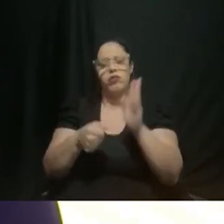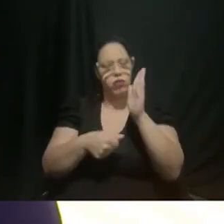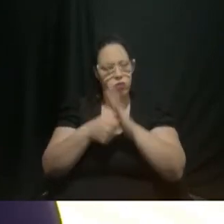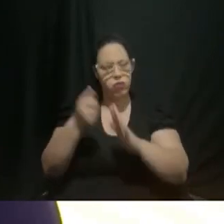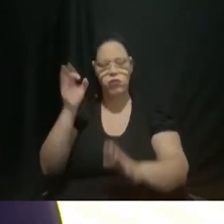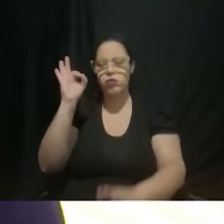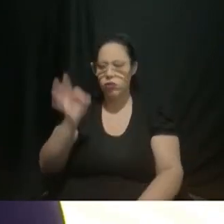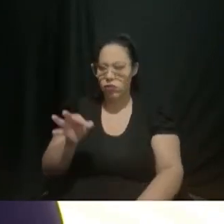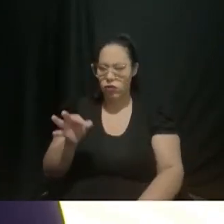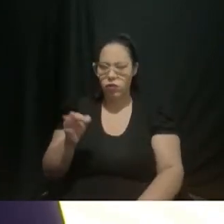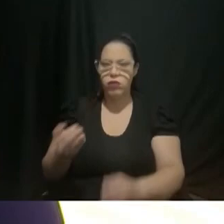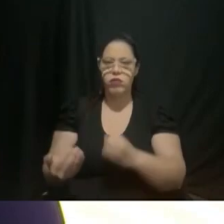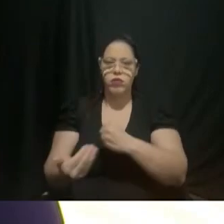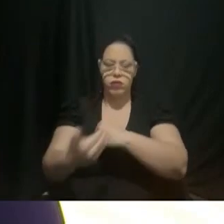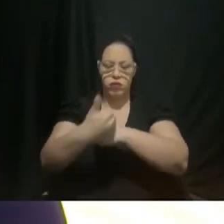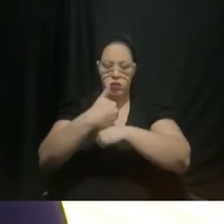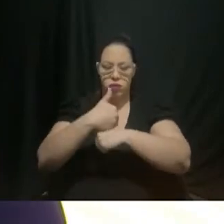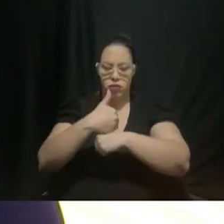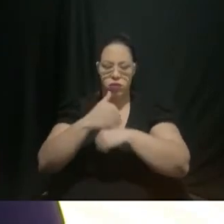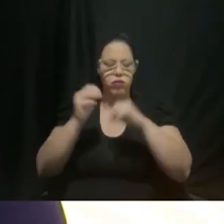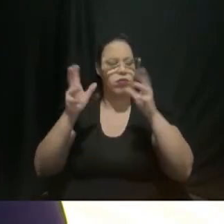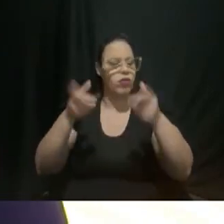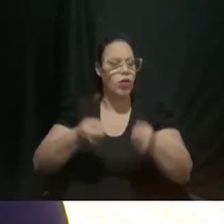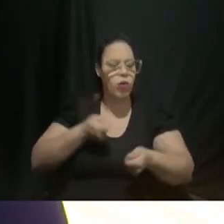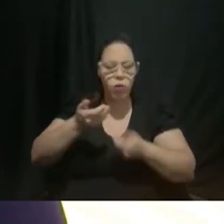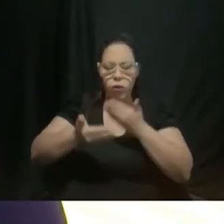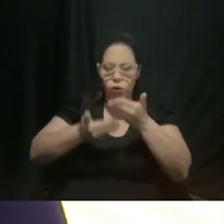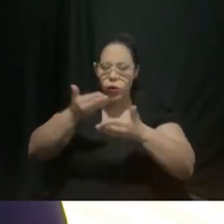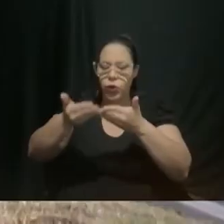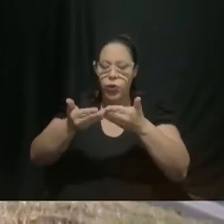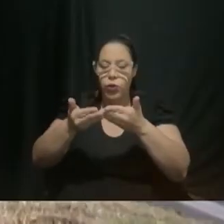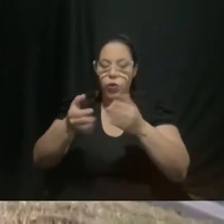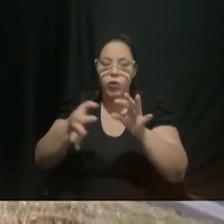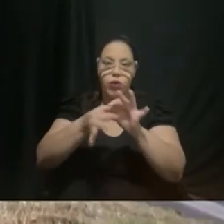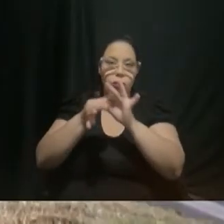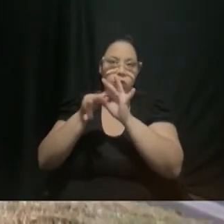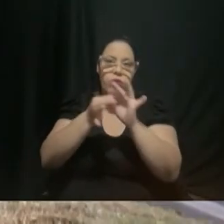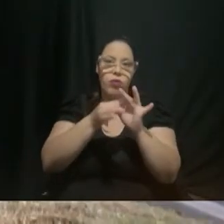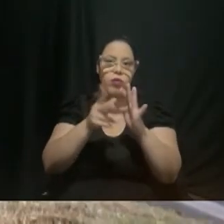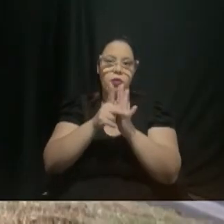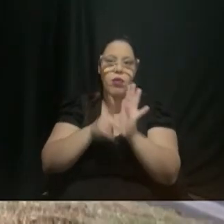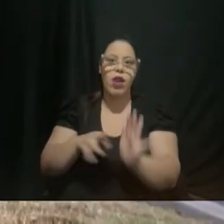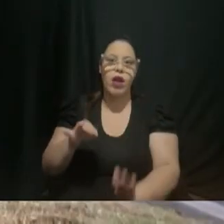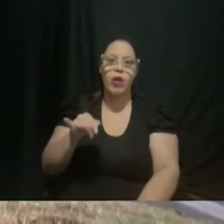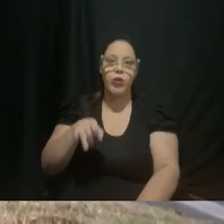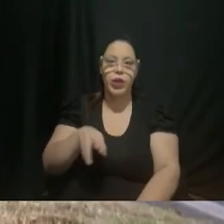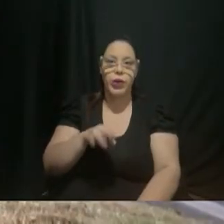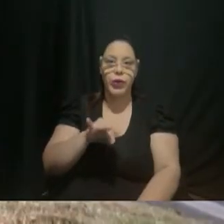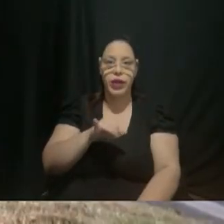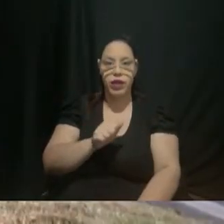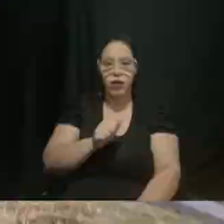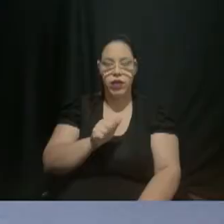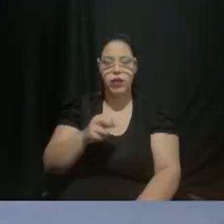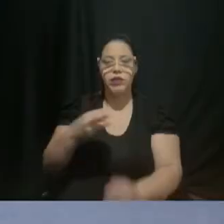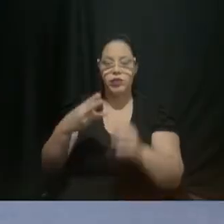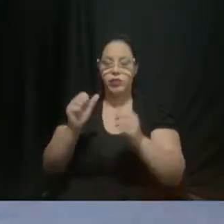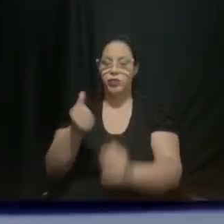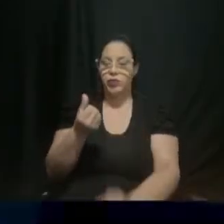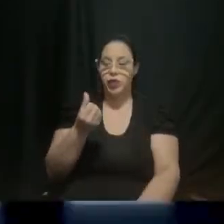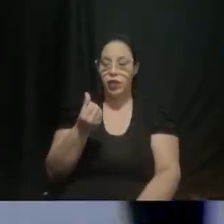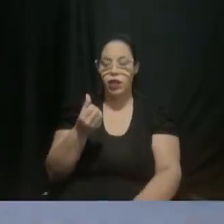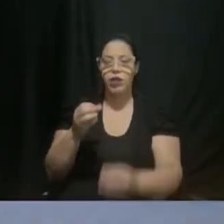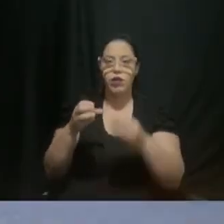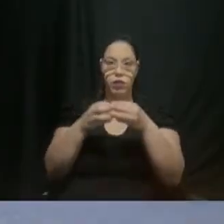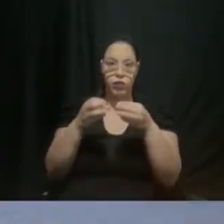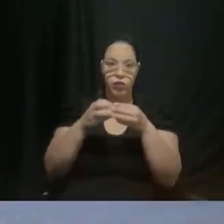já todas as ações e integrá-las daí dentro do plano de segurança viária Ao todo são seis comitês envolvendo mobilidade e vias